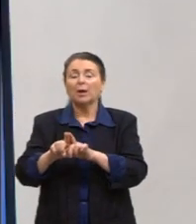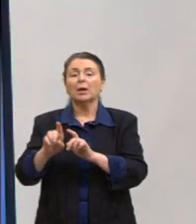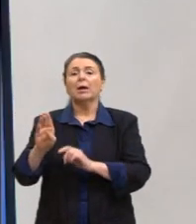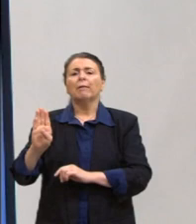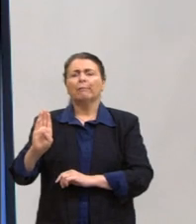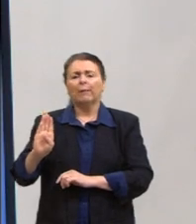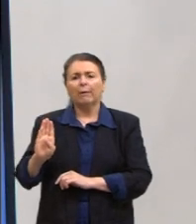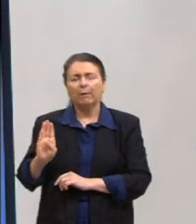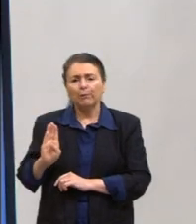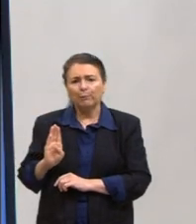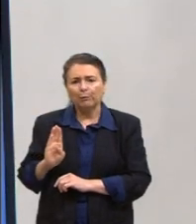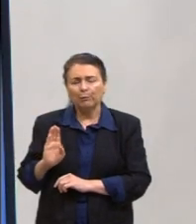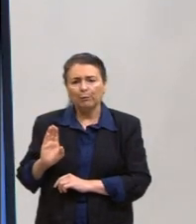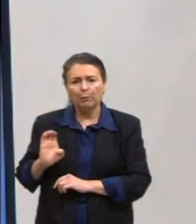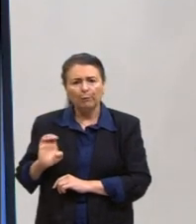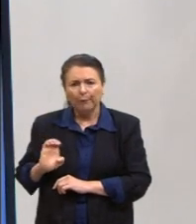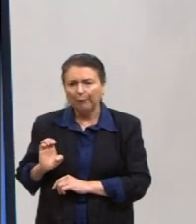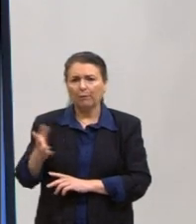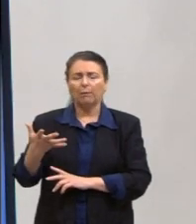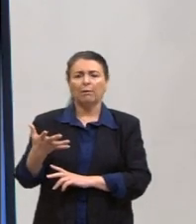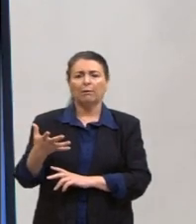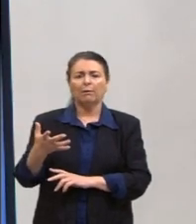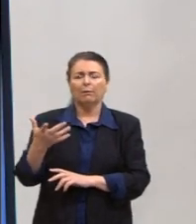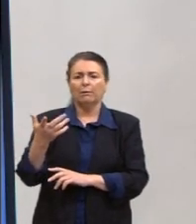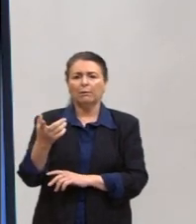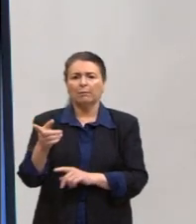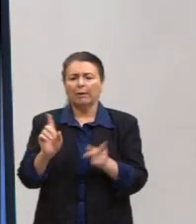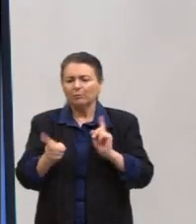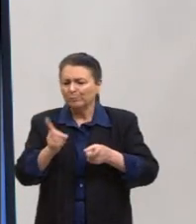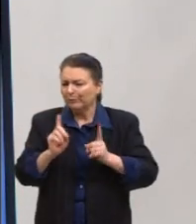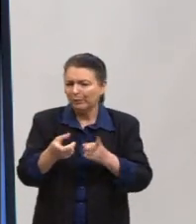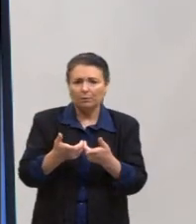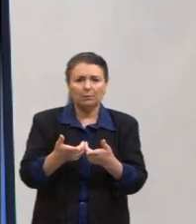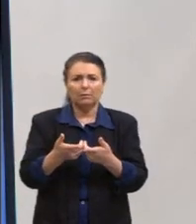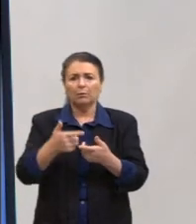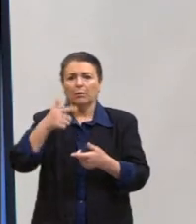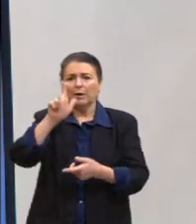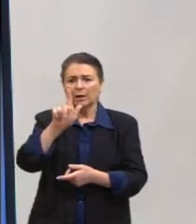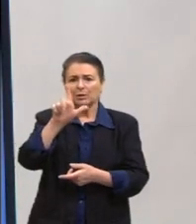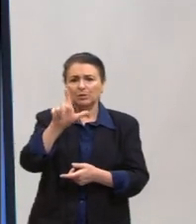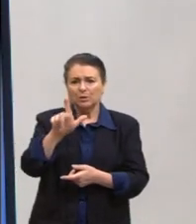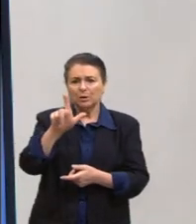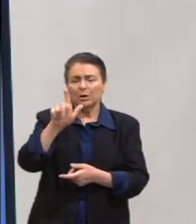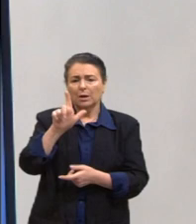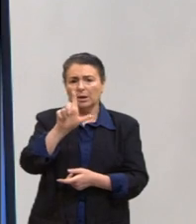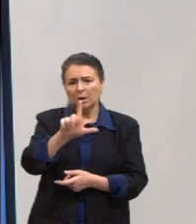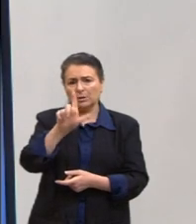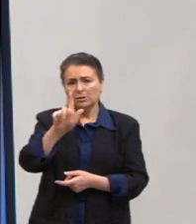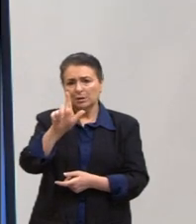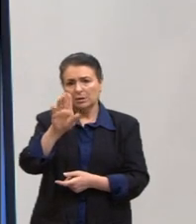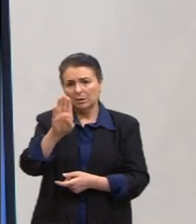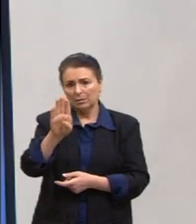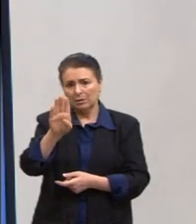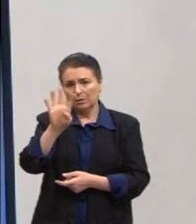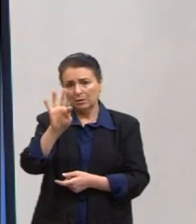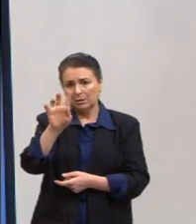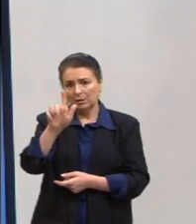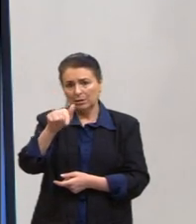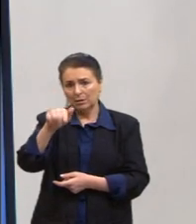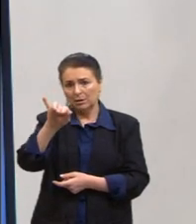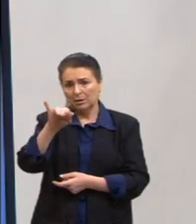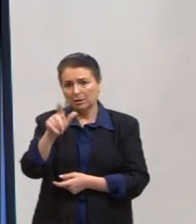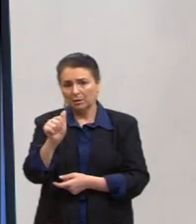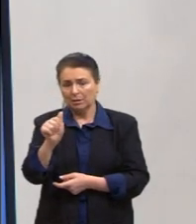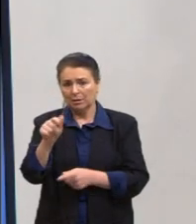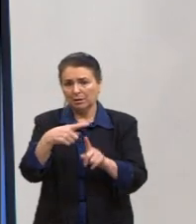LGBTQIA+. Então, a repressão da ditadura se estendeu para vários grupos e várias minorias. E a Comissão Nacional da